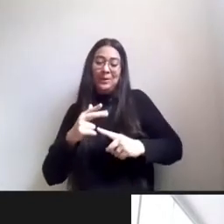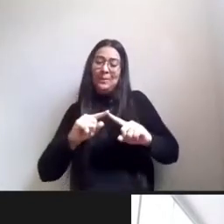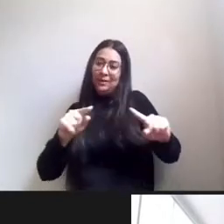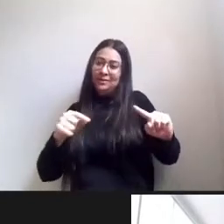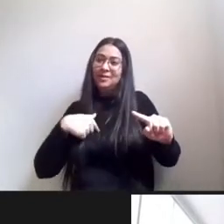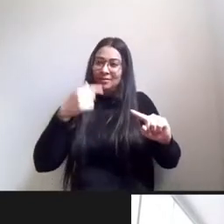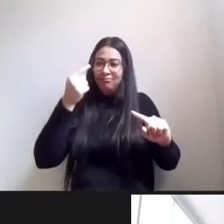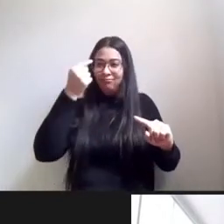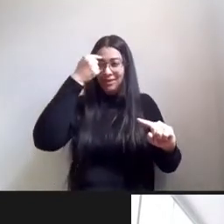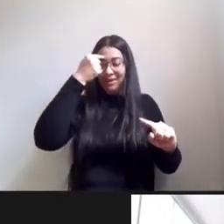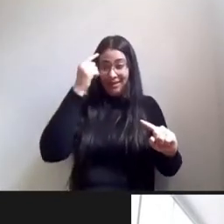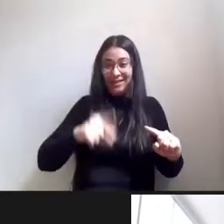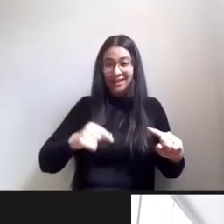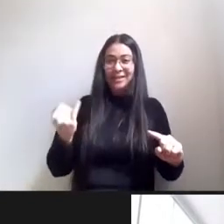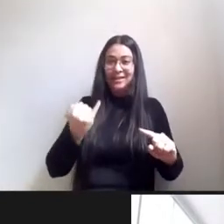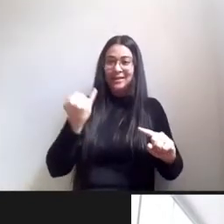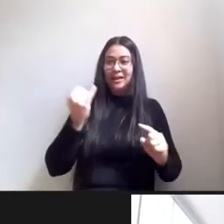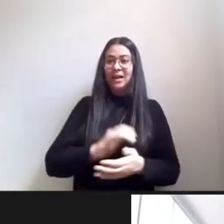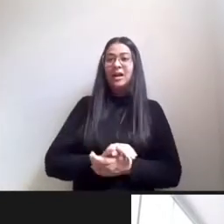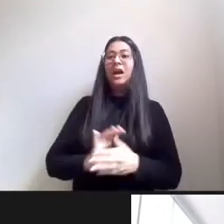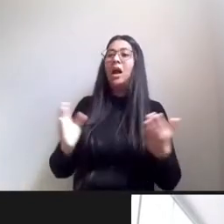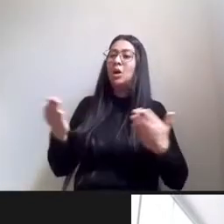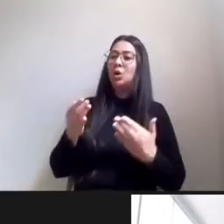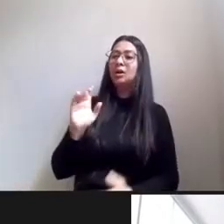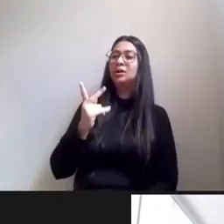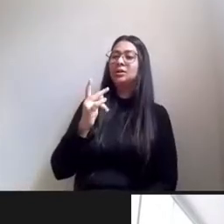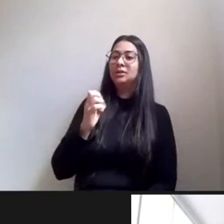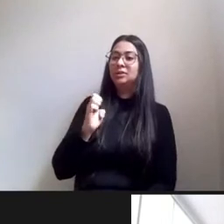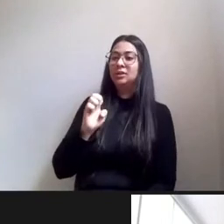Enio com você